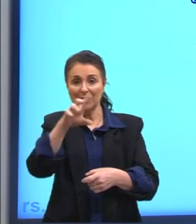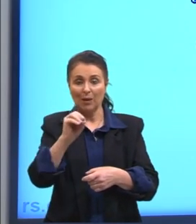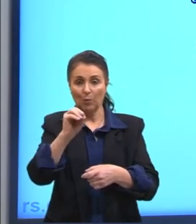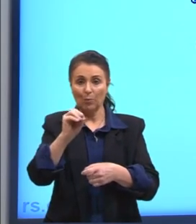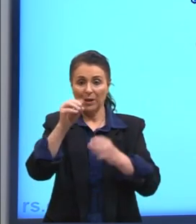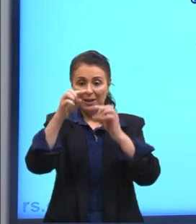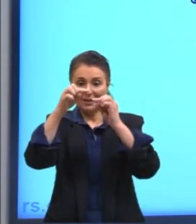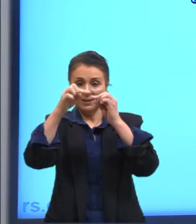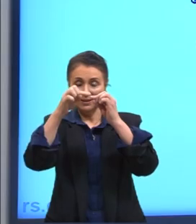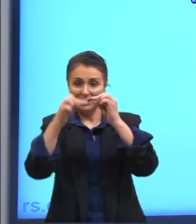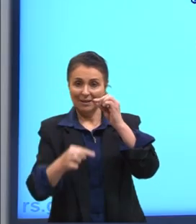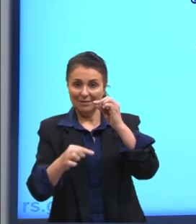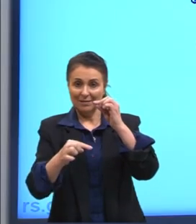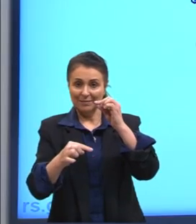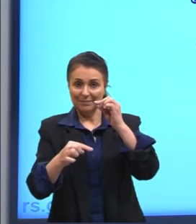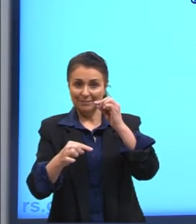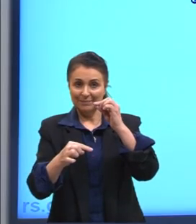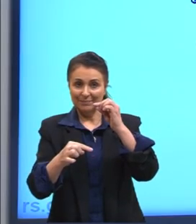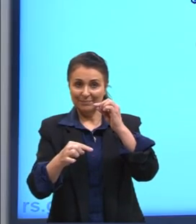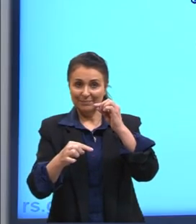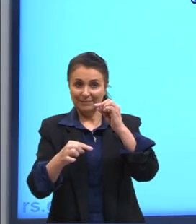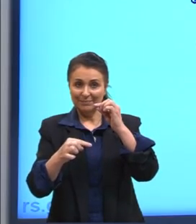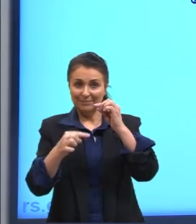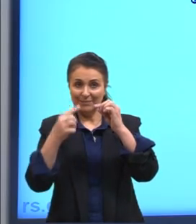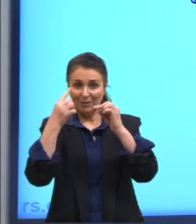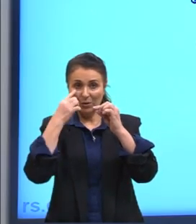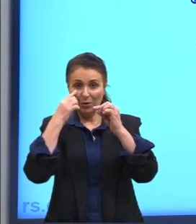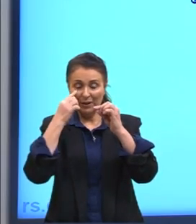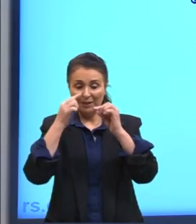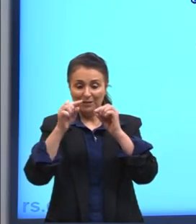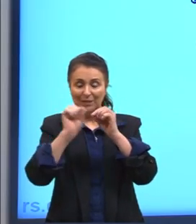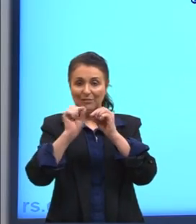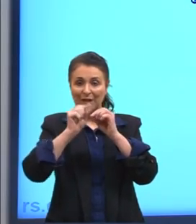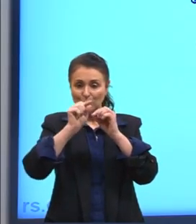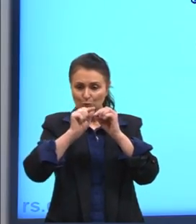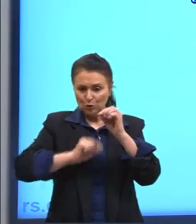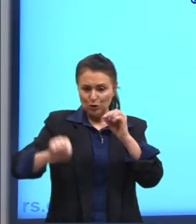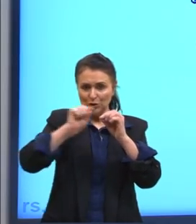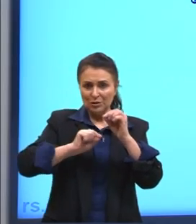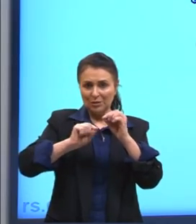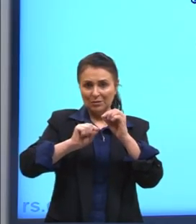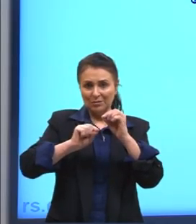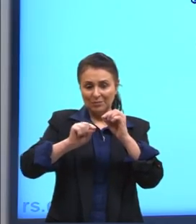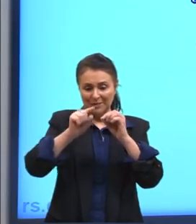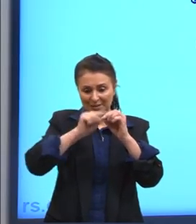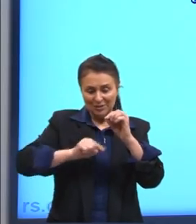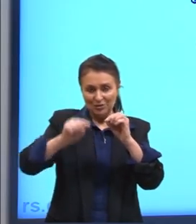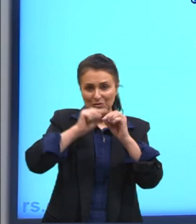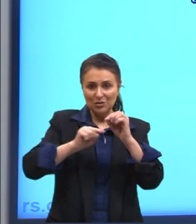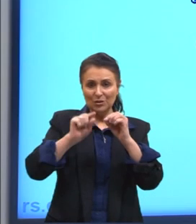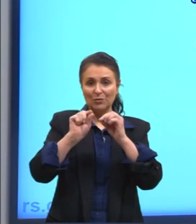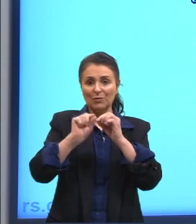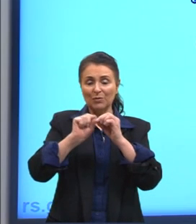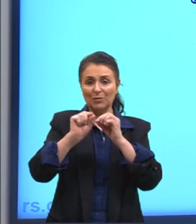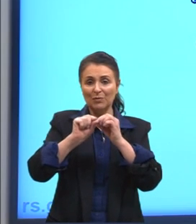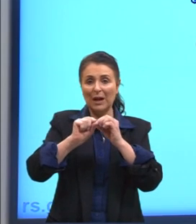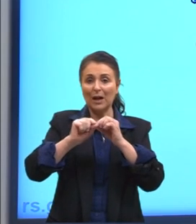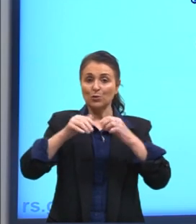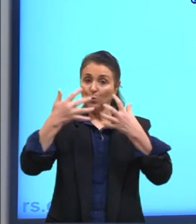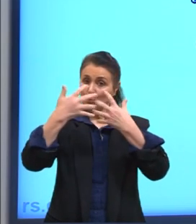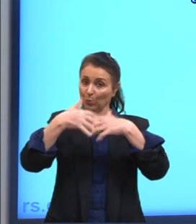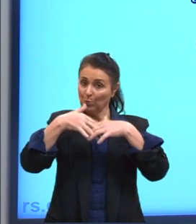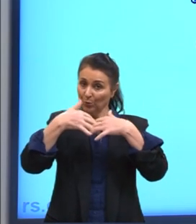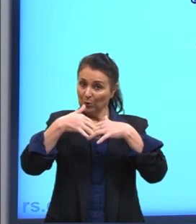sempre associado a... a esse giro aqui, né? E é justamente esse giro aqui que vai fazer o nosso motor